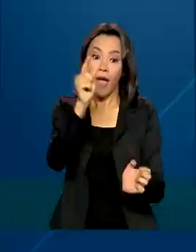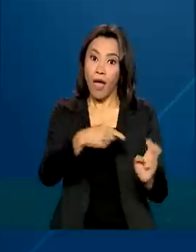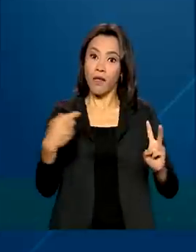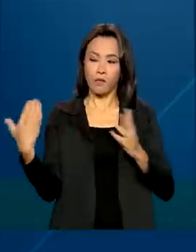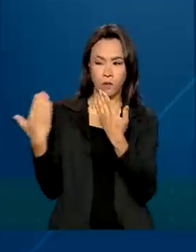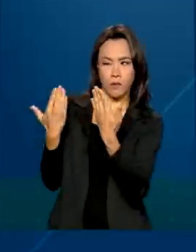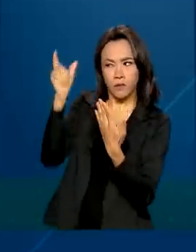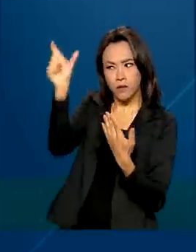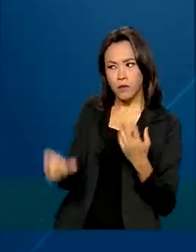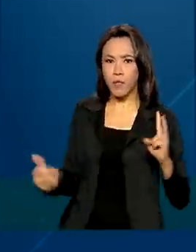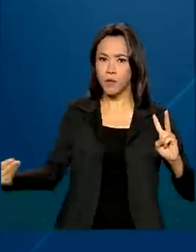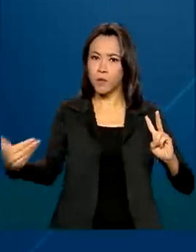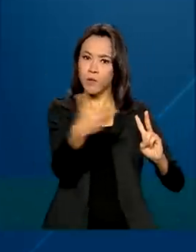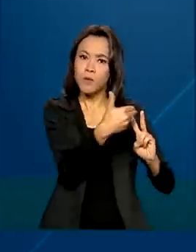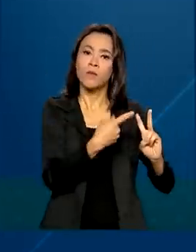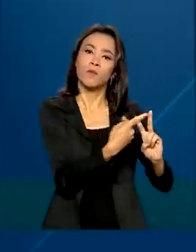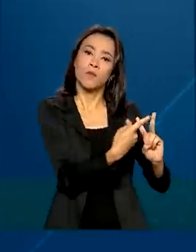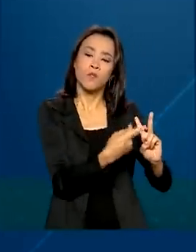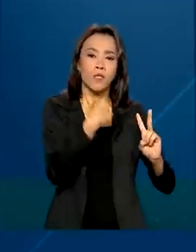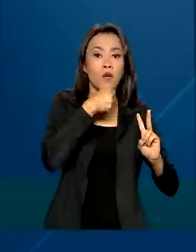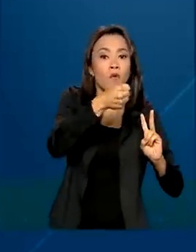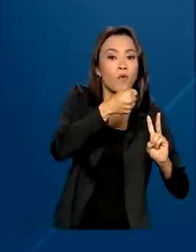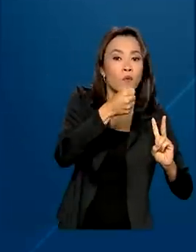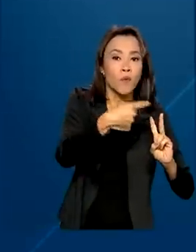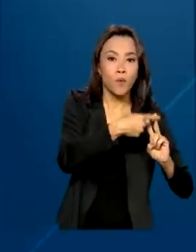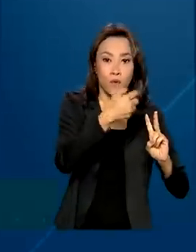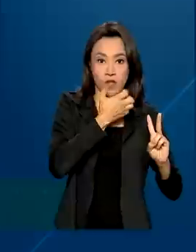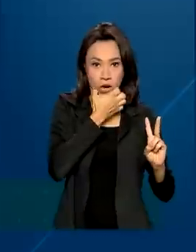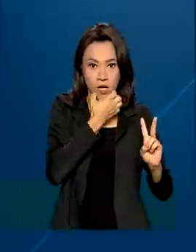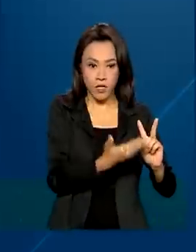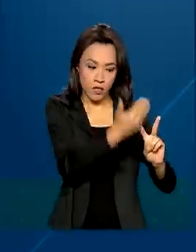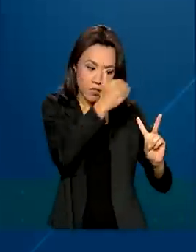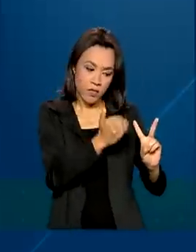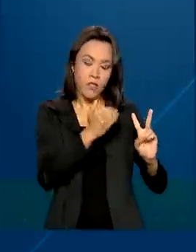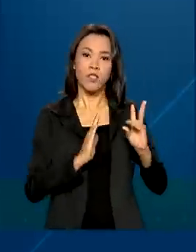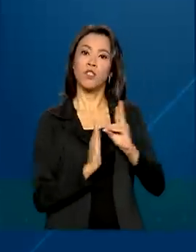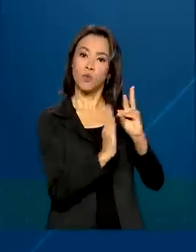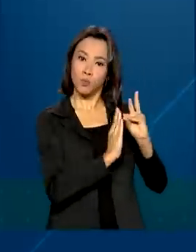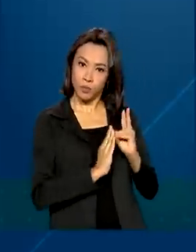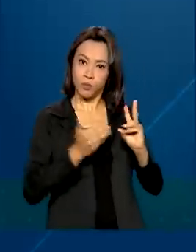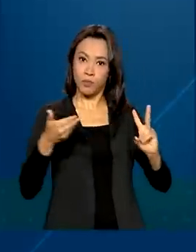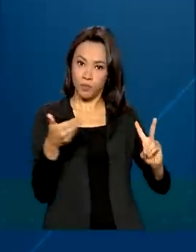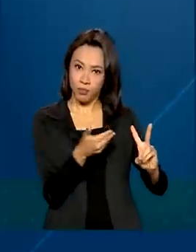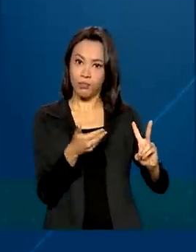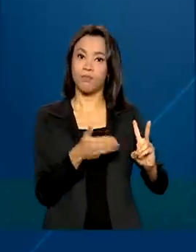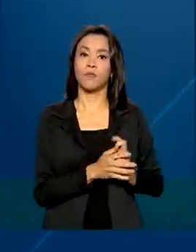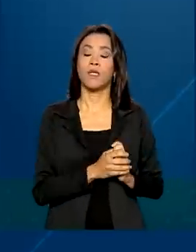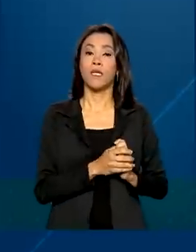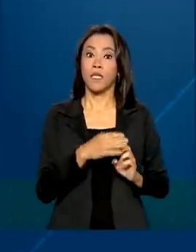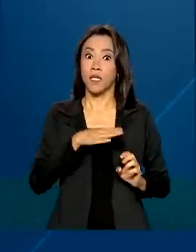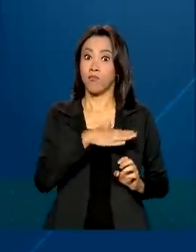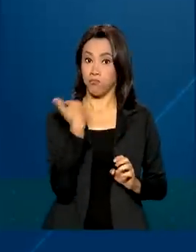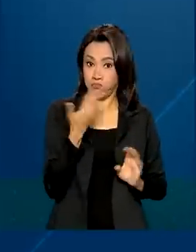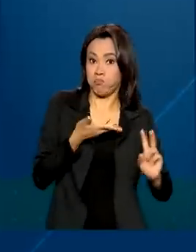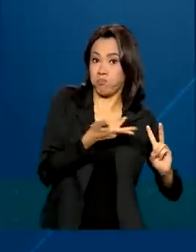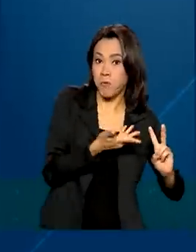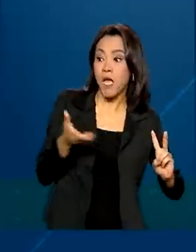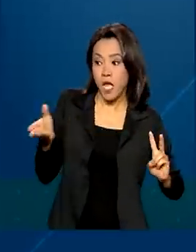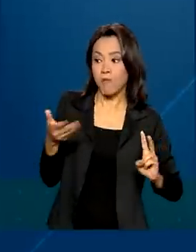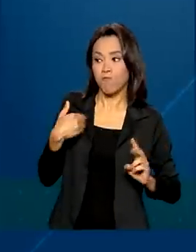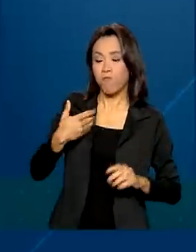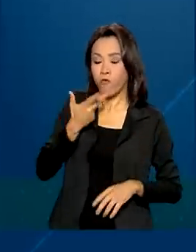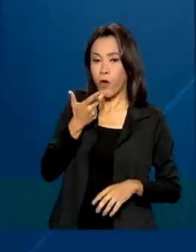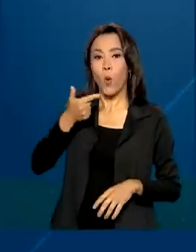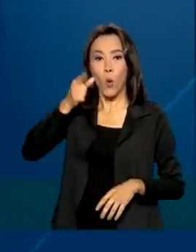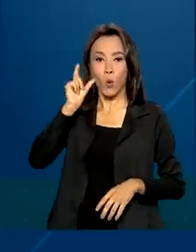Dom Philips e do indigenista Bruno Pereira. Um deles, o pescador Amarildo da Costa Oliveira, confessou participação.